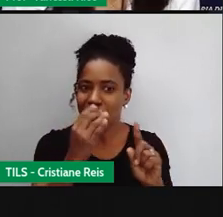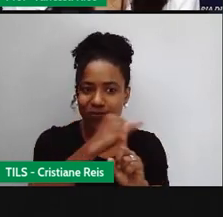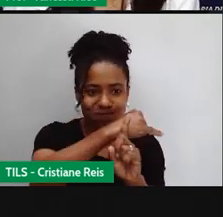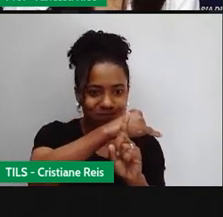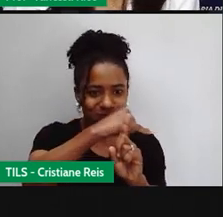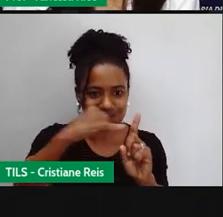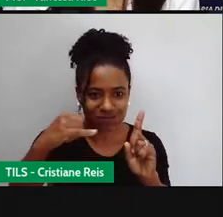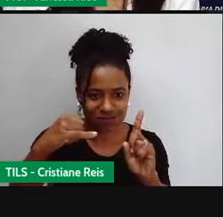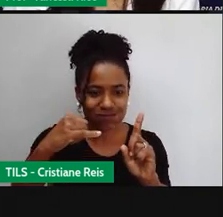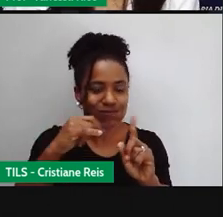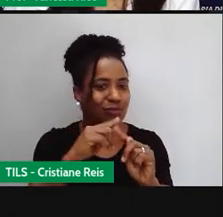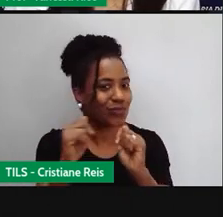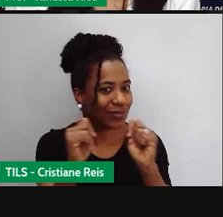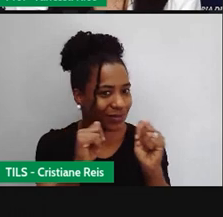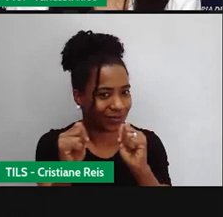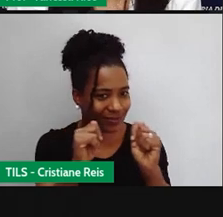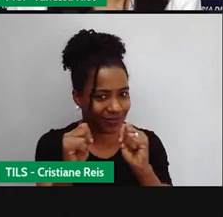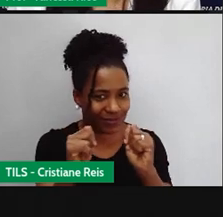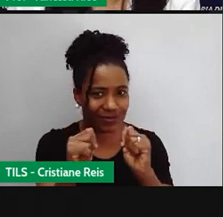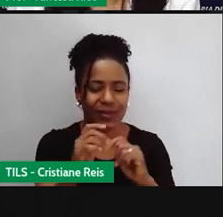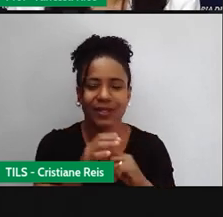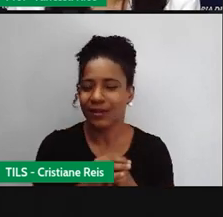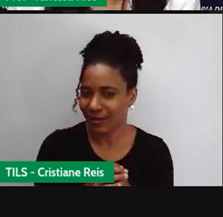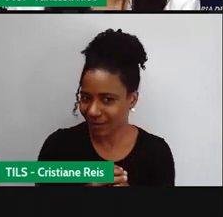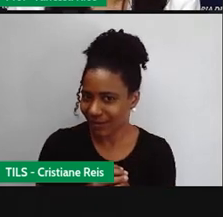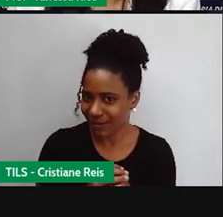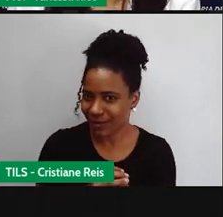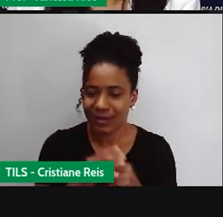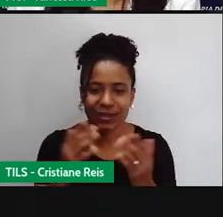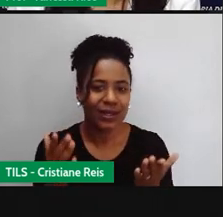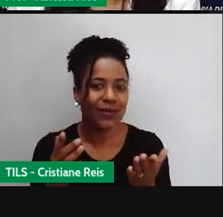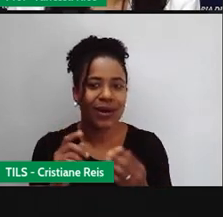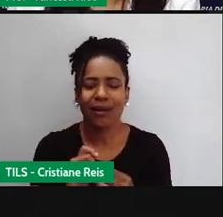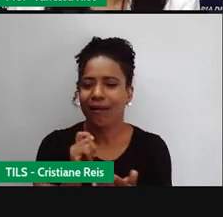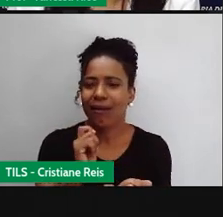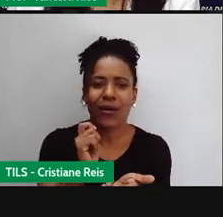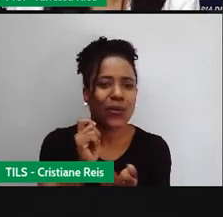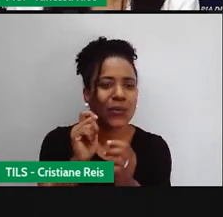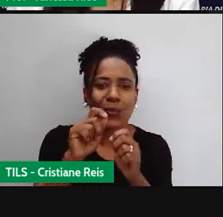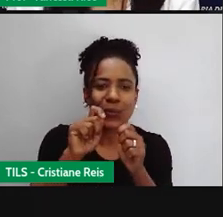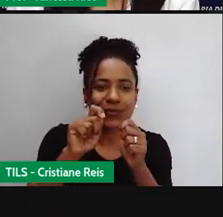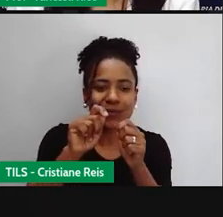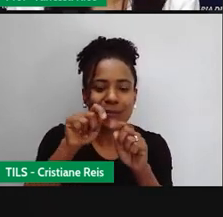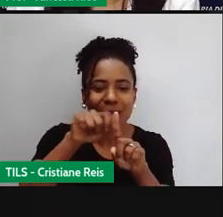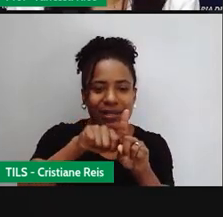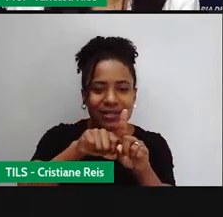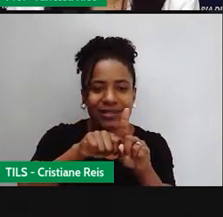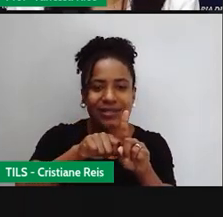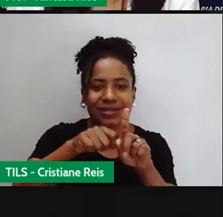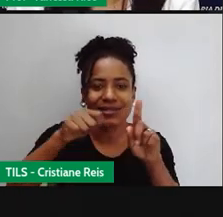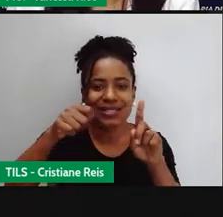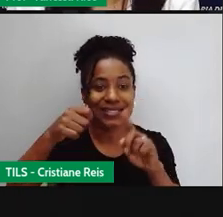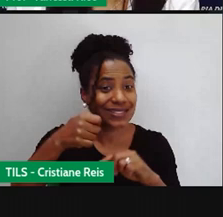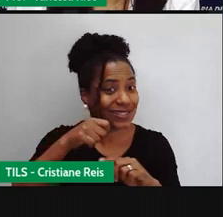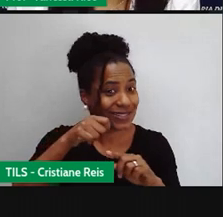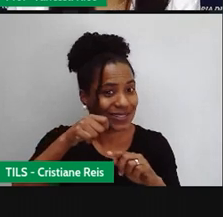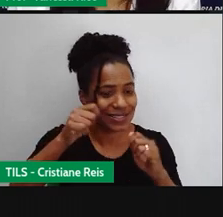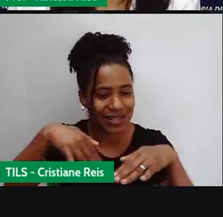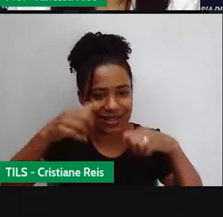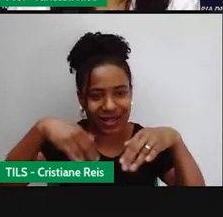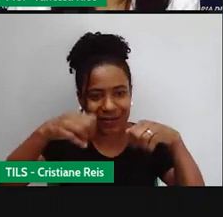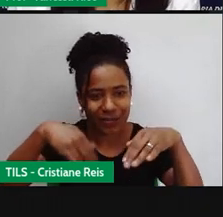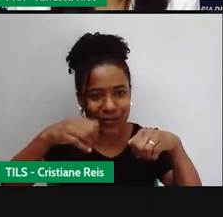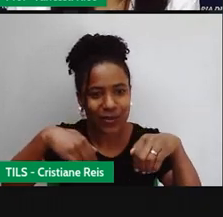economizando energia. Qual o consumo atual de energia no mês de setembro? Então, a gente vai lá para o